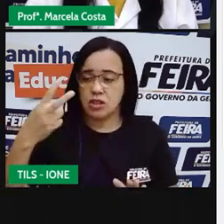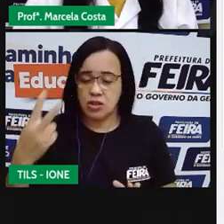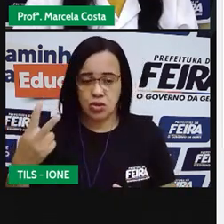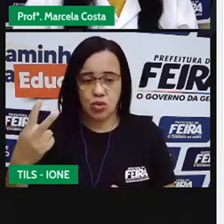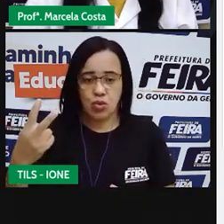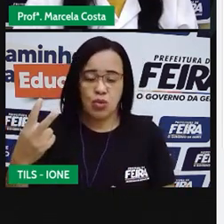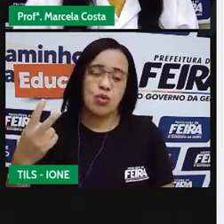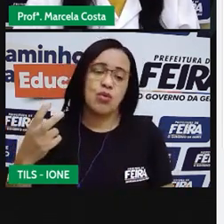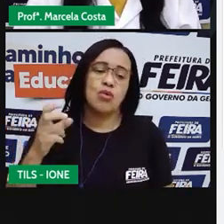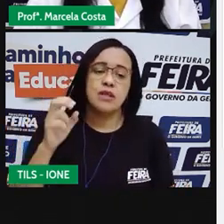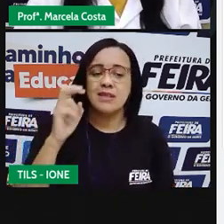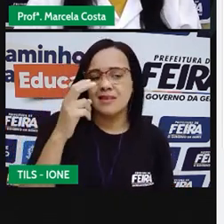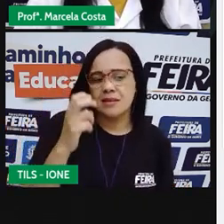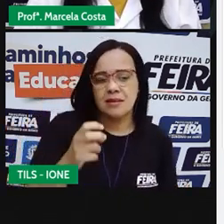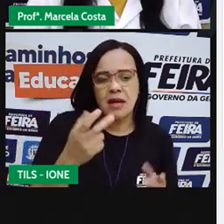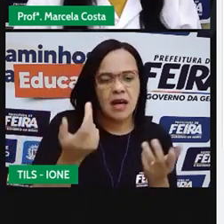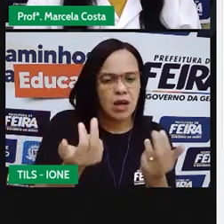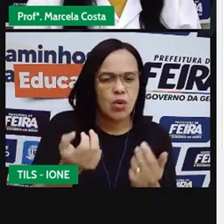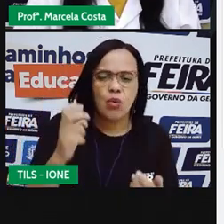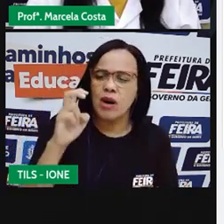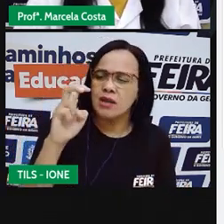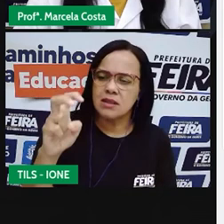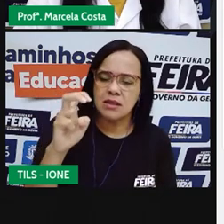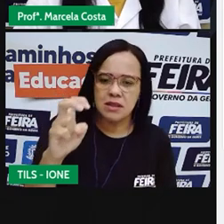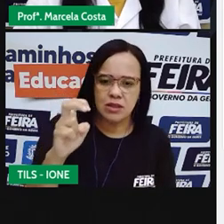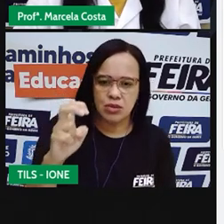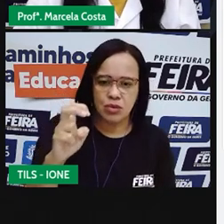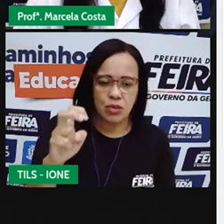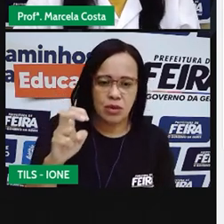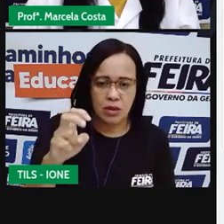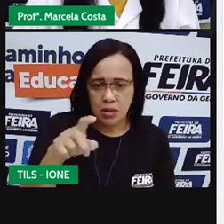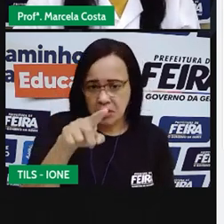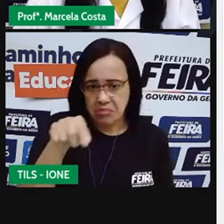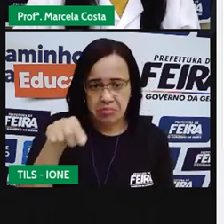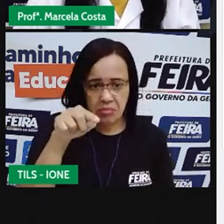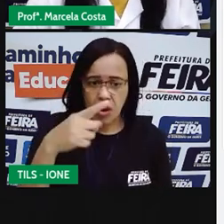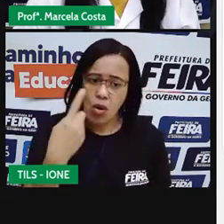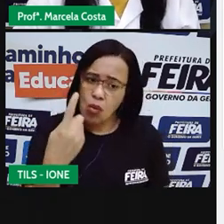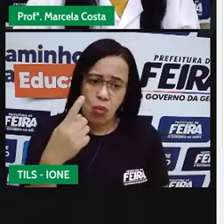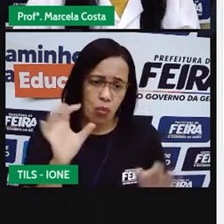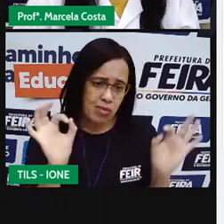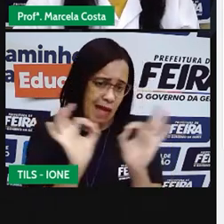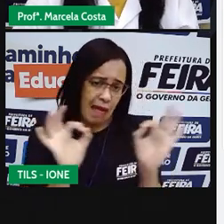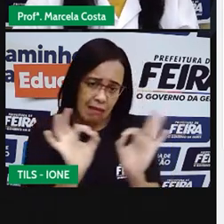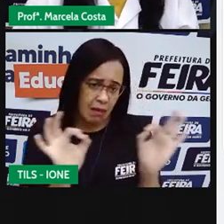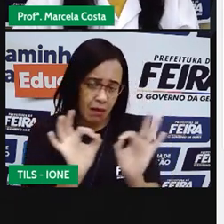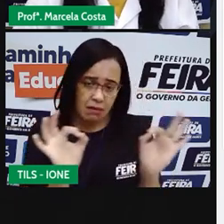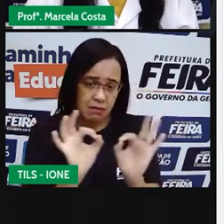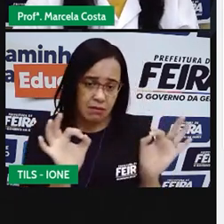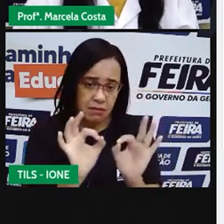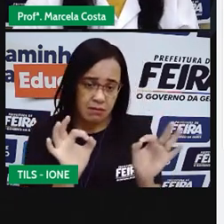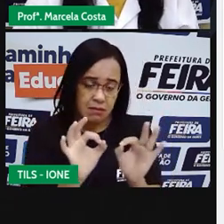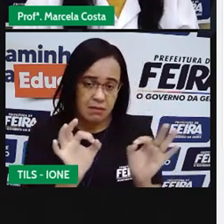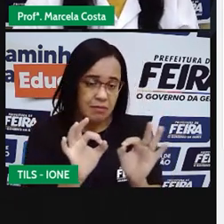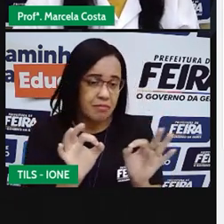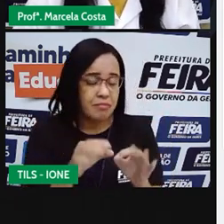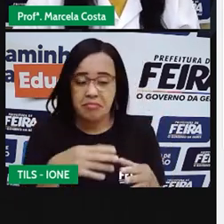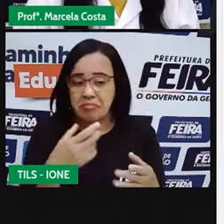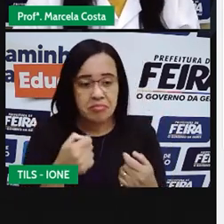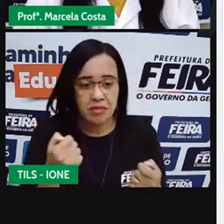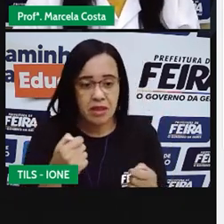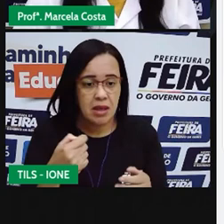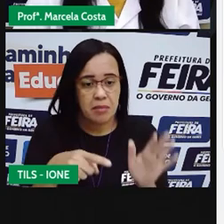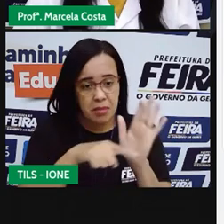2 e aqui o número 1 não tem nenhum outro número aqui embaixo para que eu possa subtrair